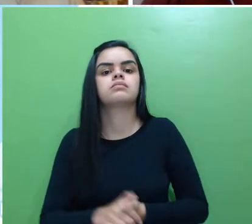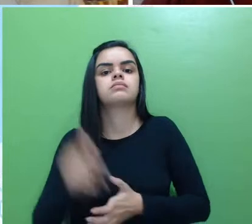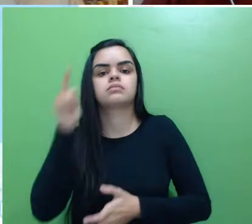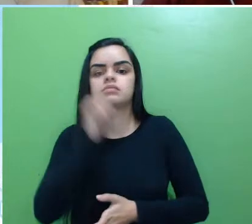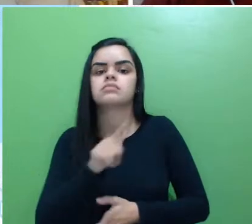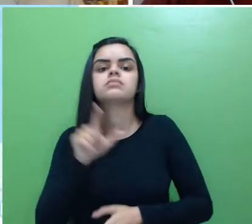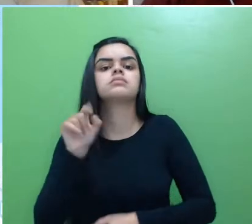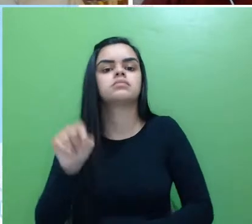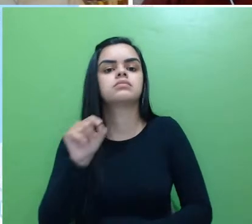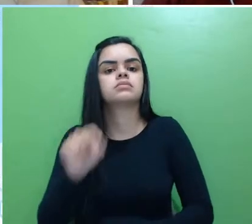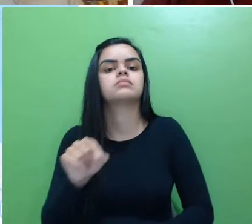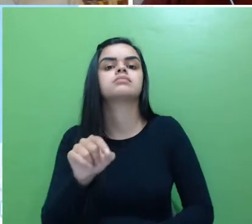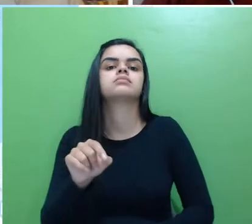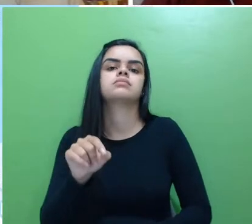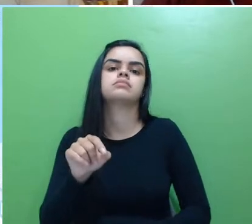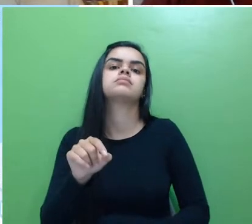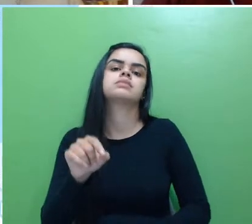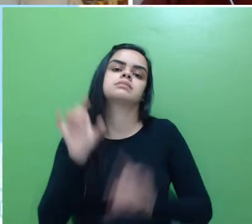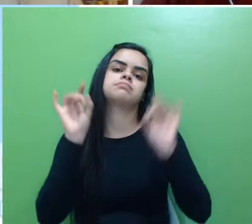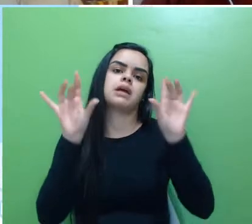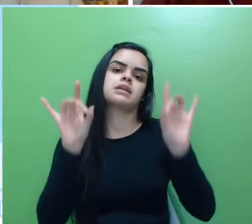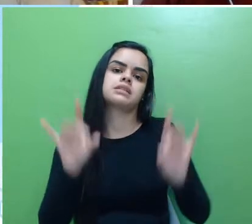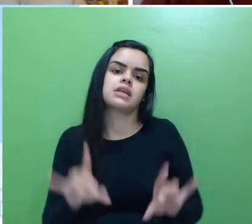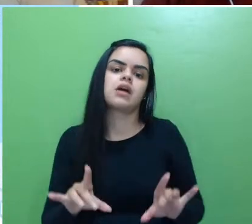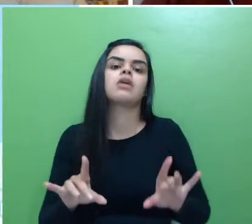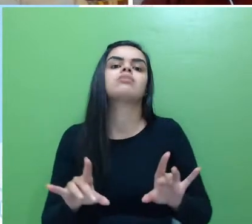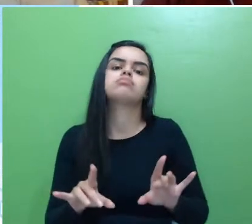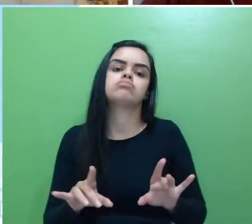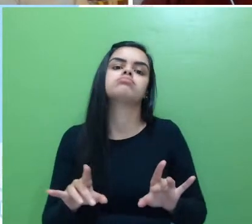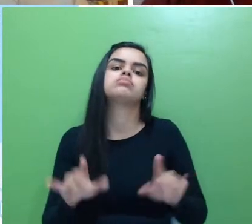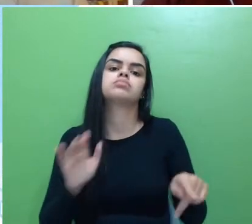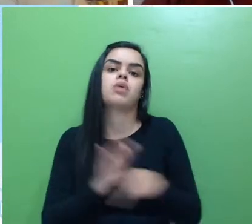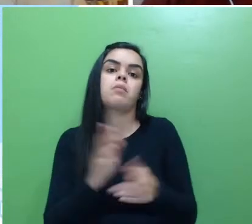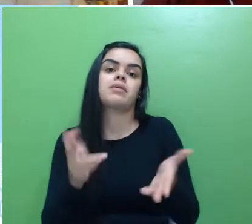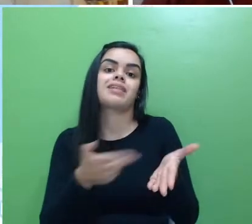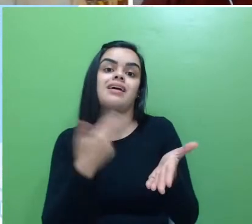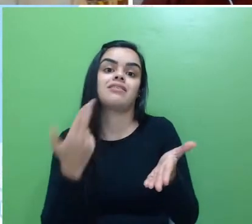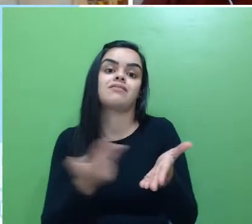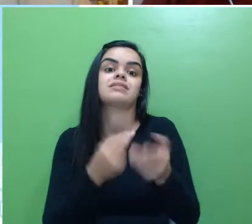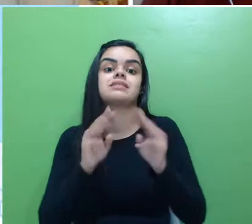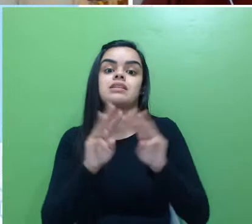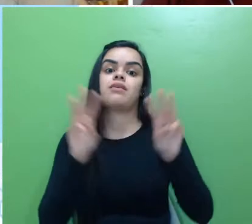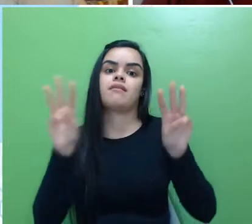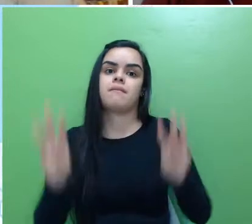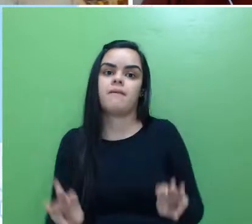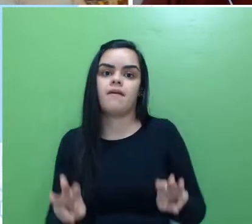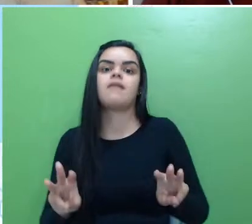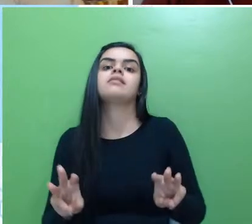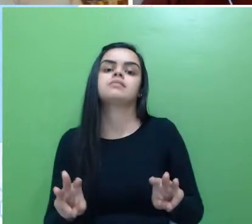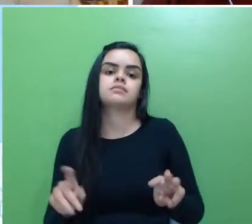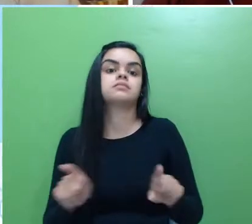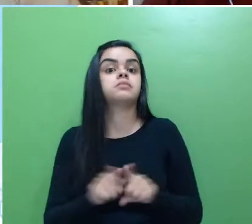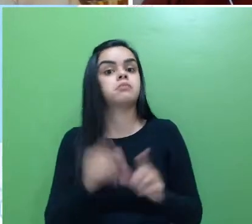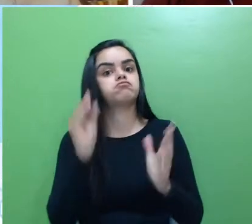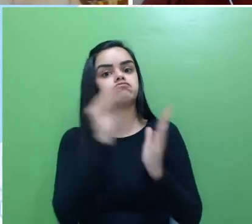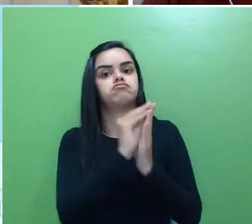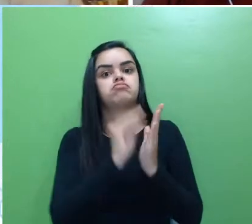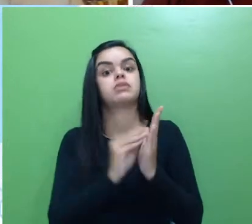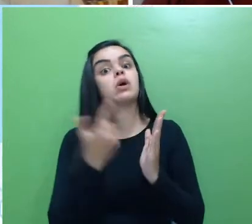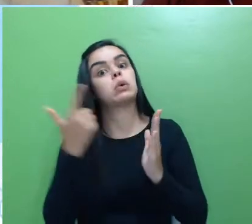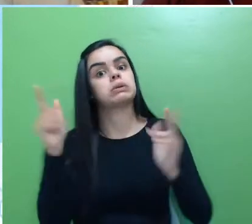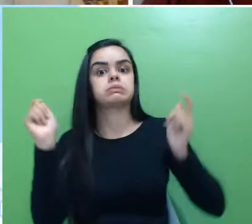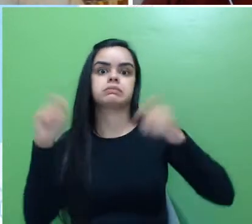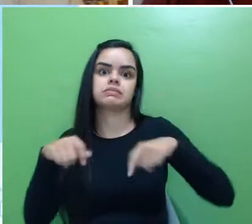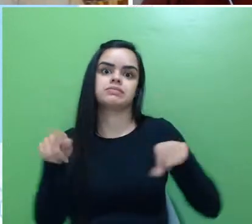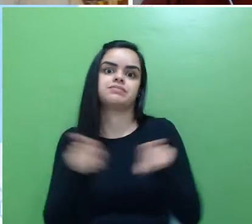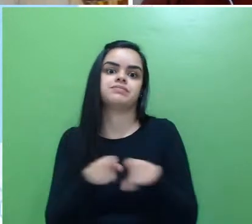uma edição especial em uma das revistas do IFPR, né, uma das MUND, então existe também essa outra possibilidade,